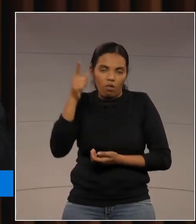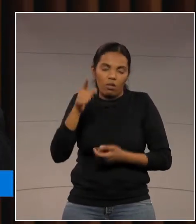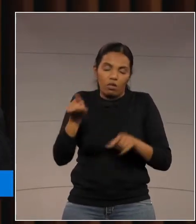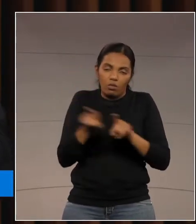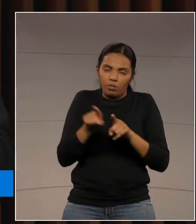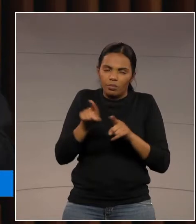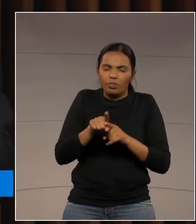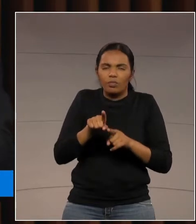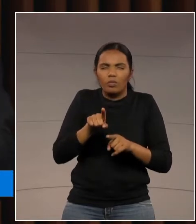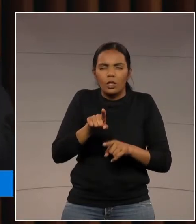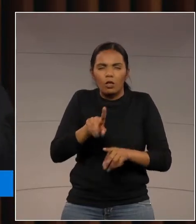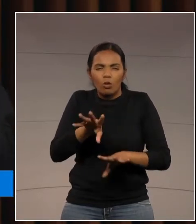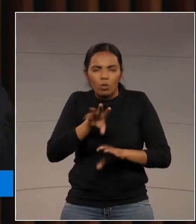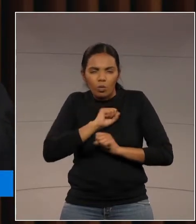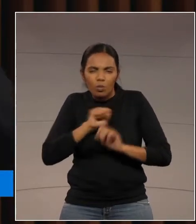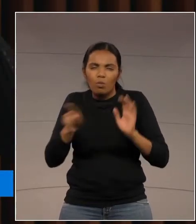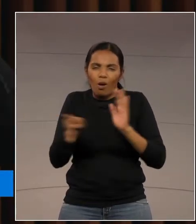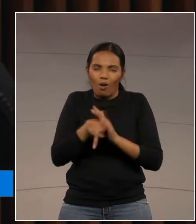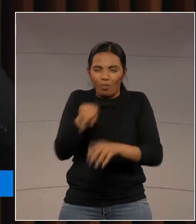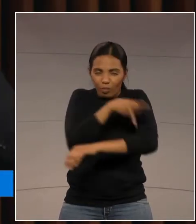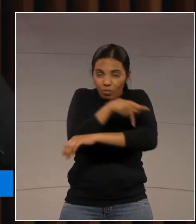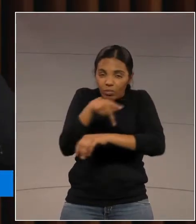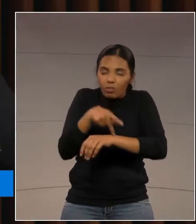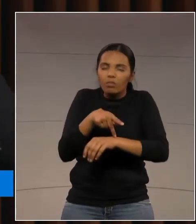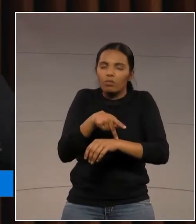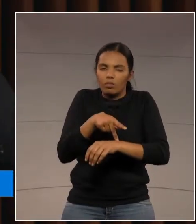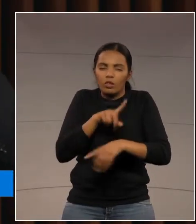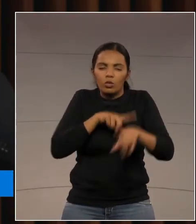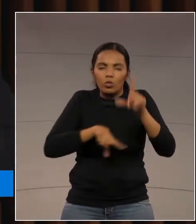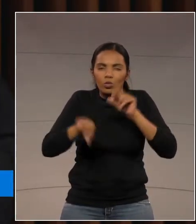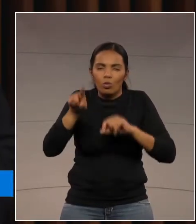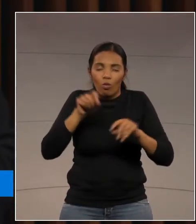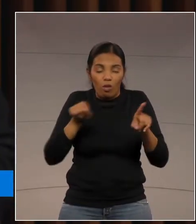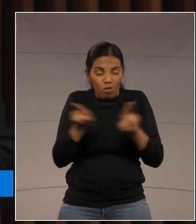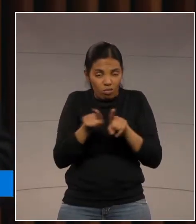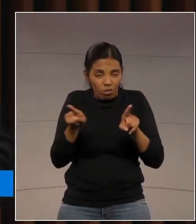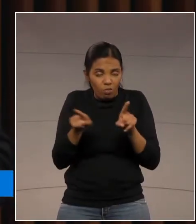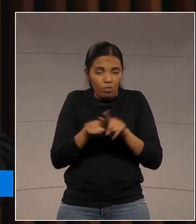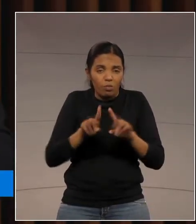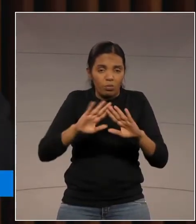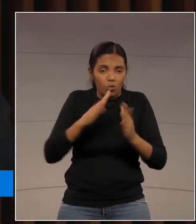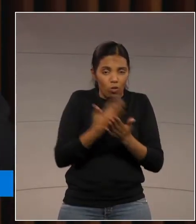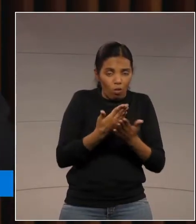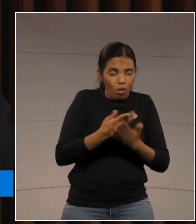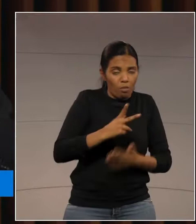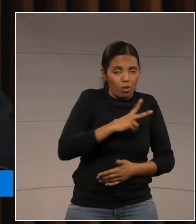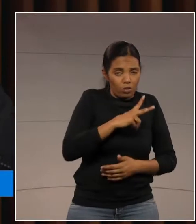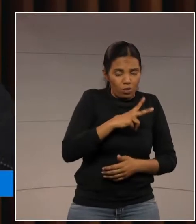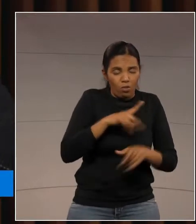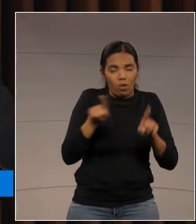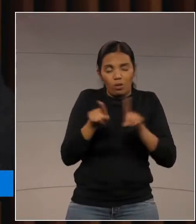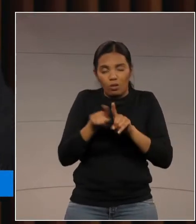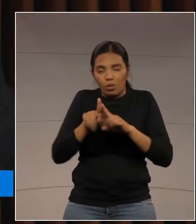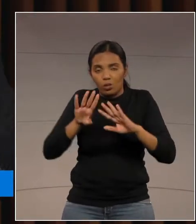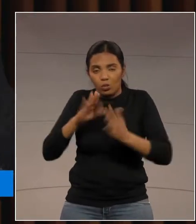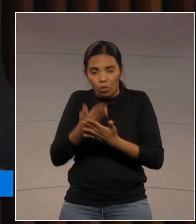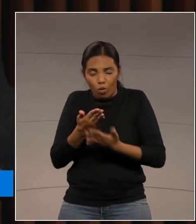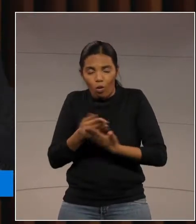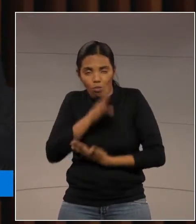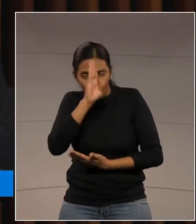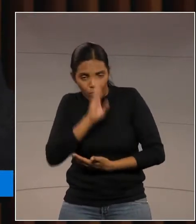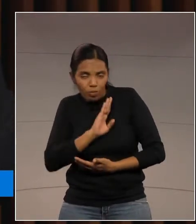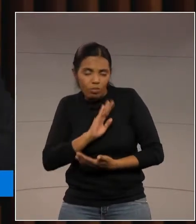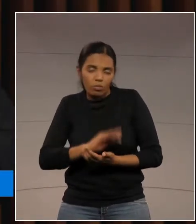concepções pedagógicas e coexistência de instituições públicas e privadas de ensino. O grifo, meus senhores e